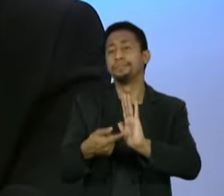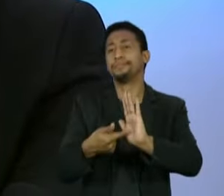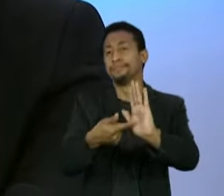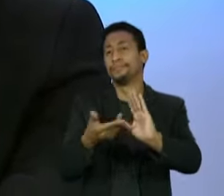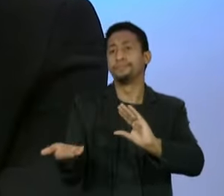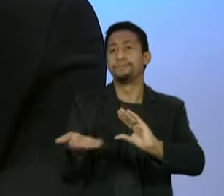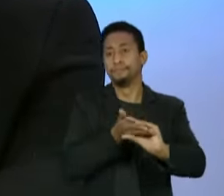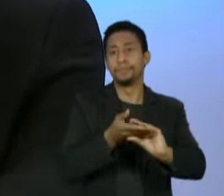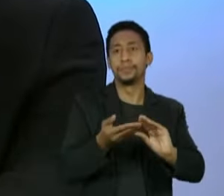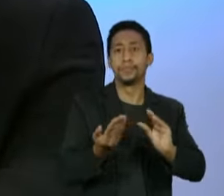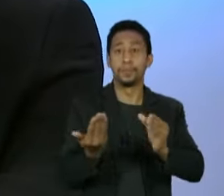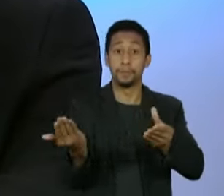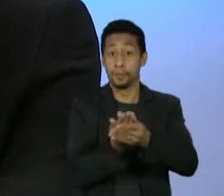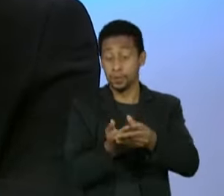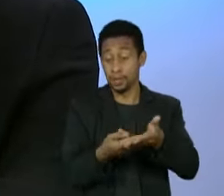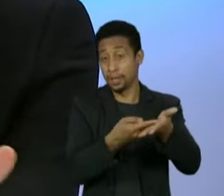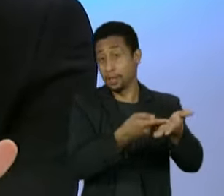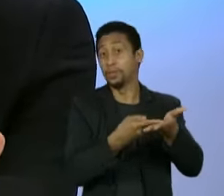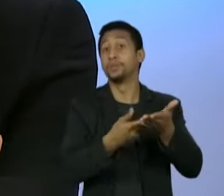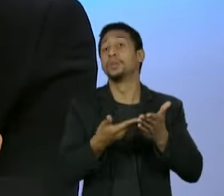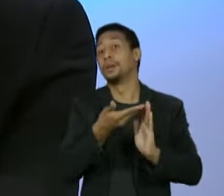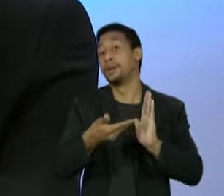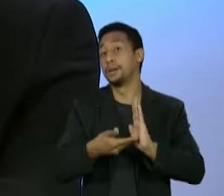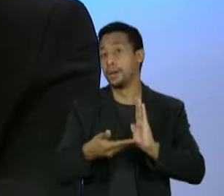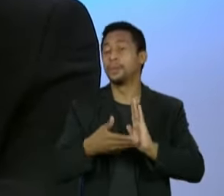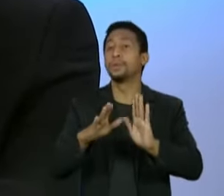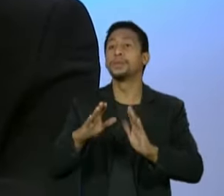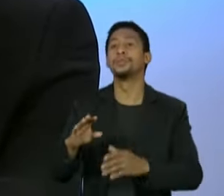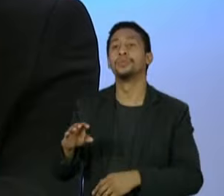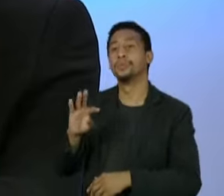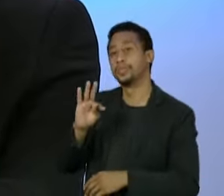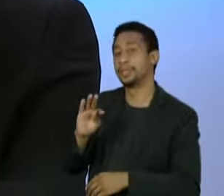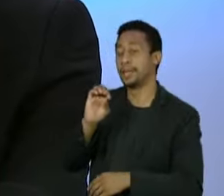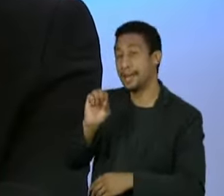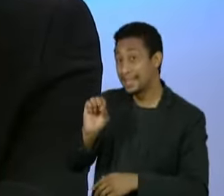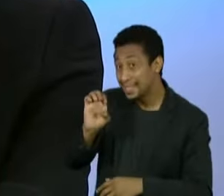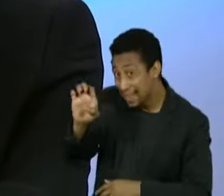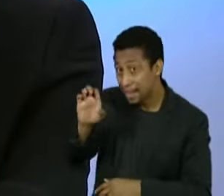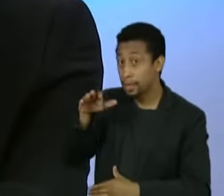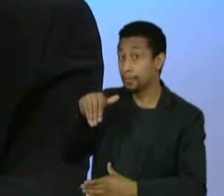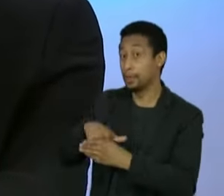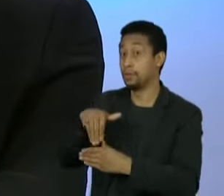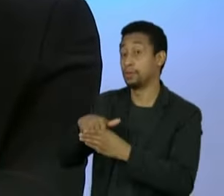mas há, momento, uma outra alternativa possível que o TSE deve votar nas próximas semanas,